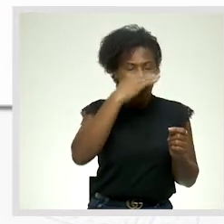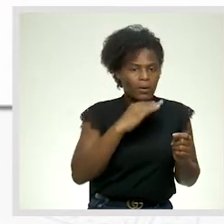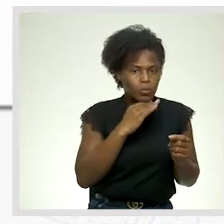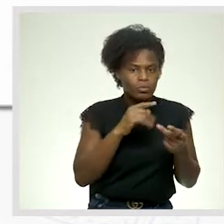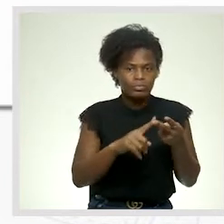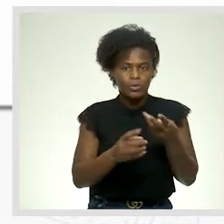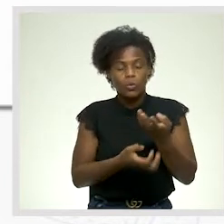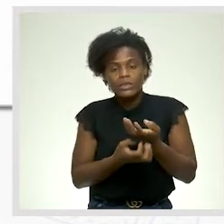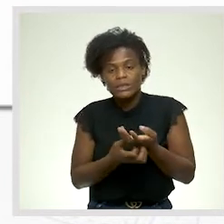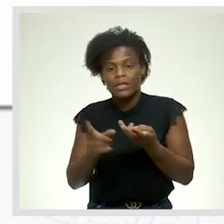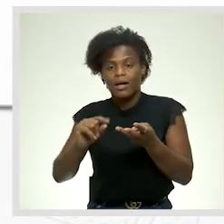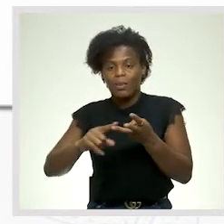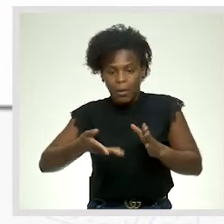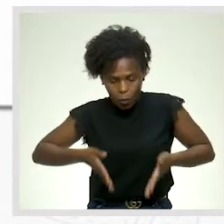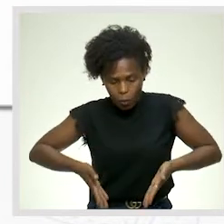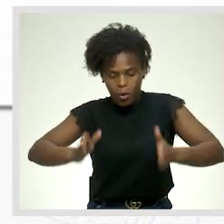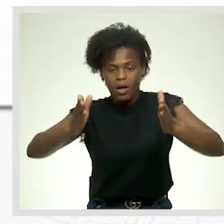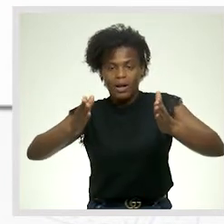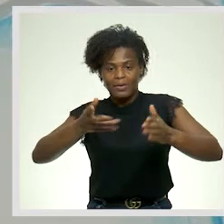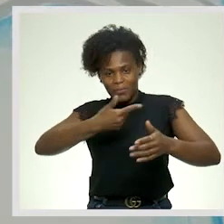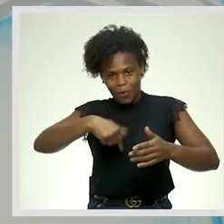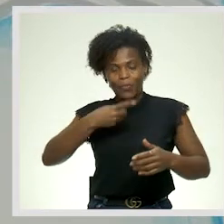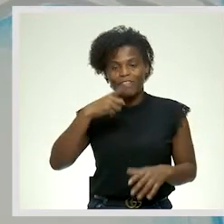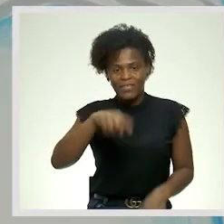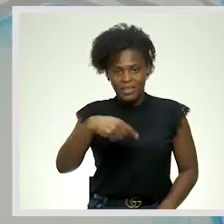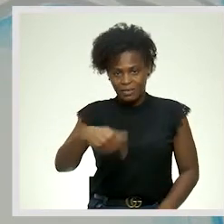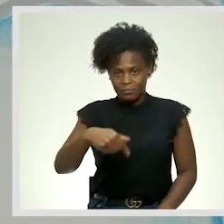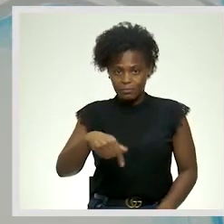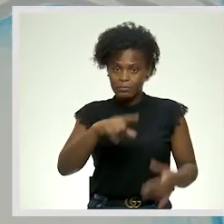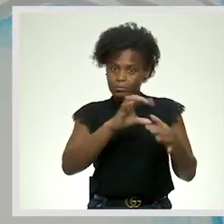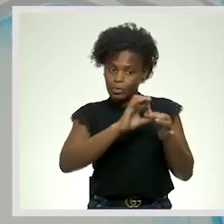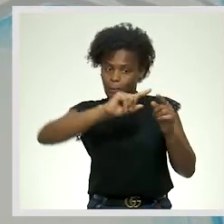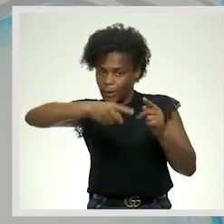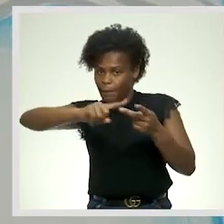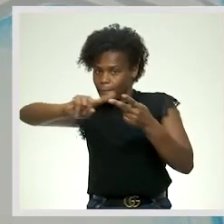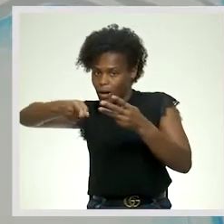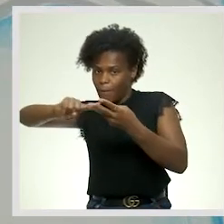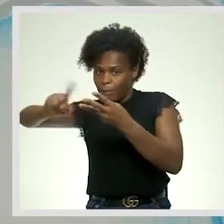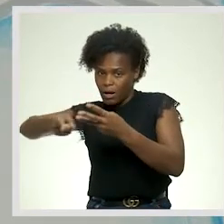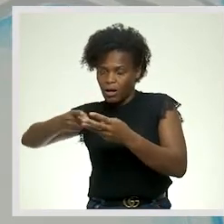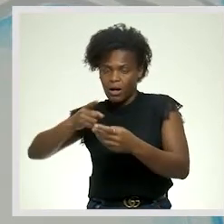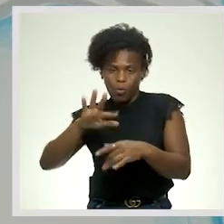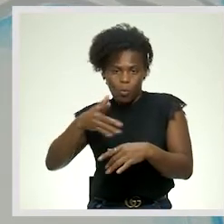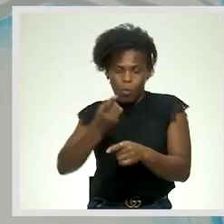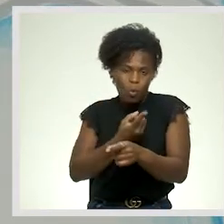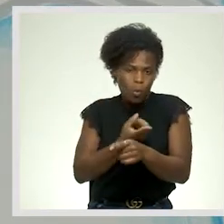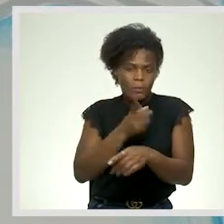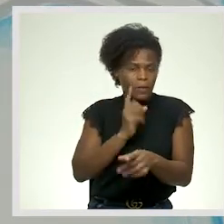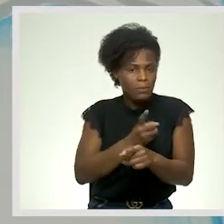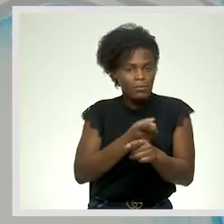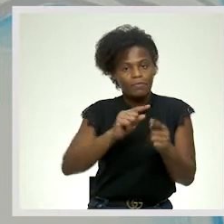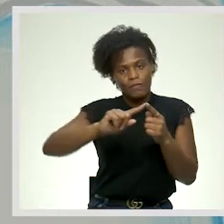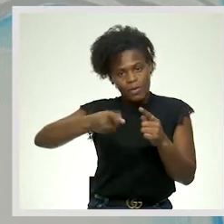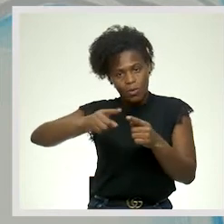cozinha e dos corredores. Novamente, uma sequencialização de elementos da mesma natureza, separados